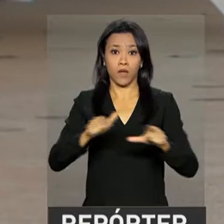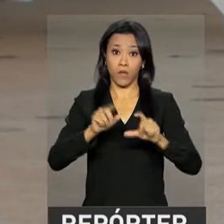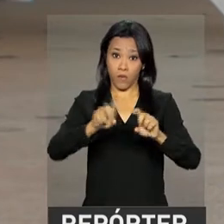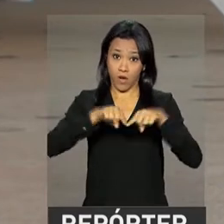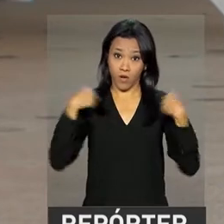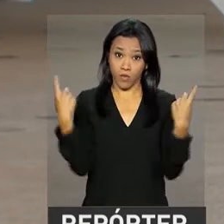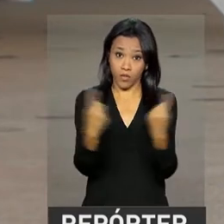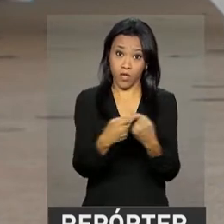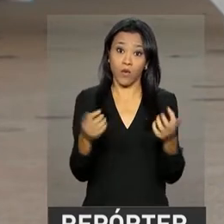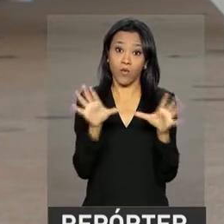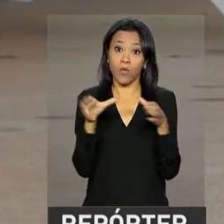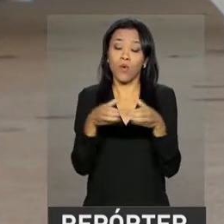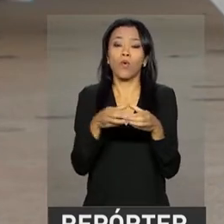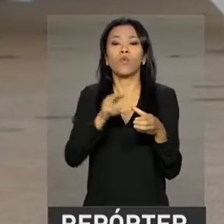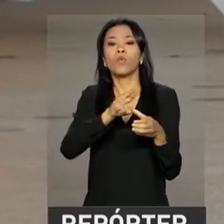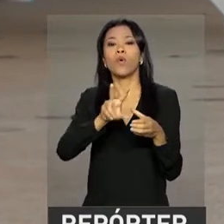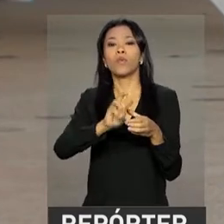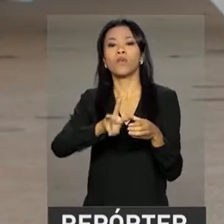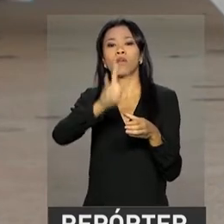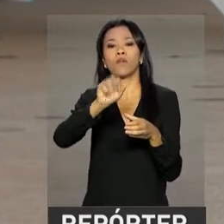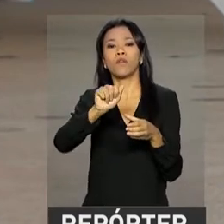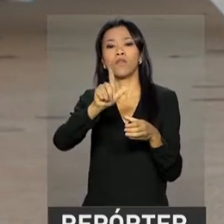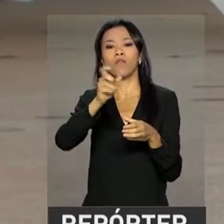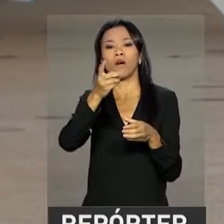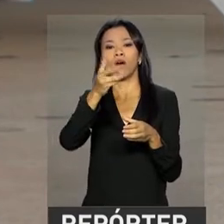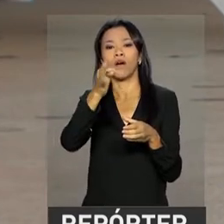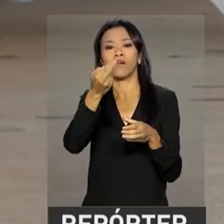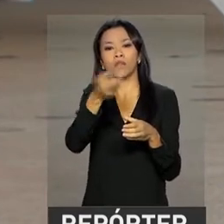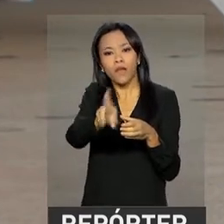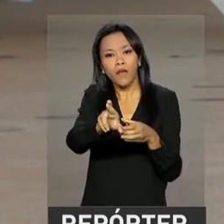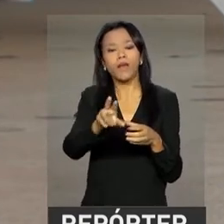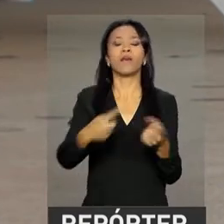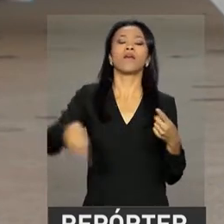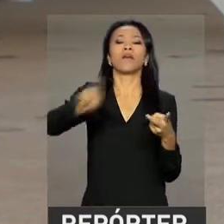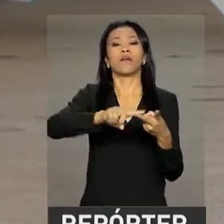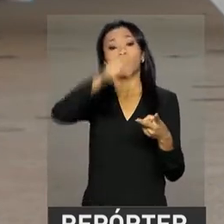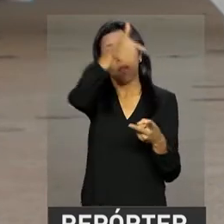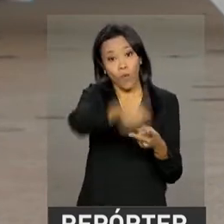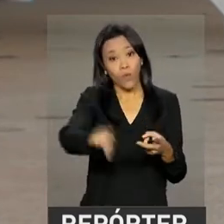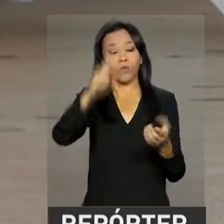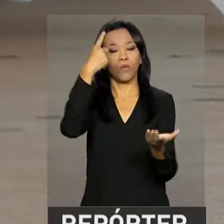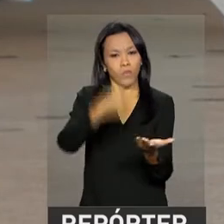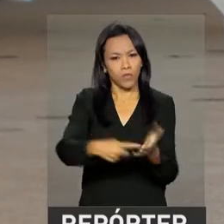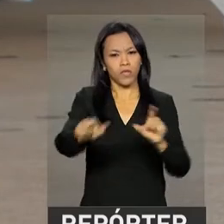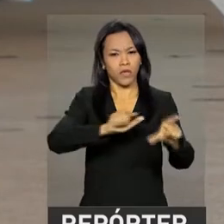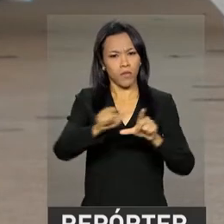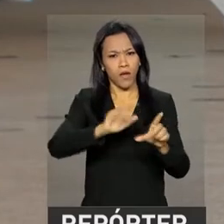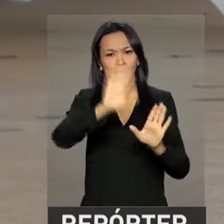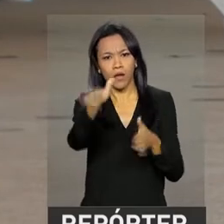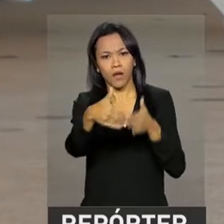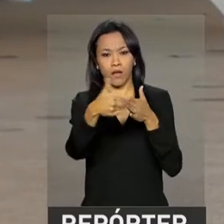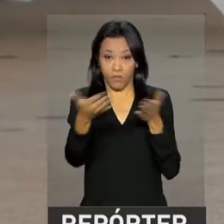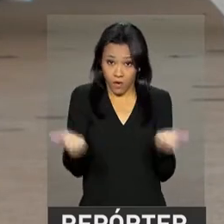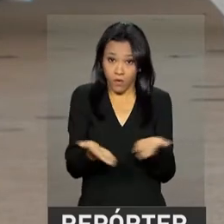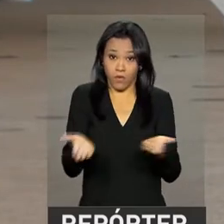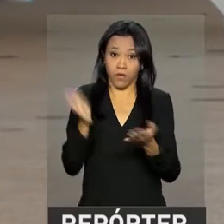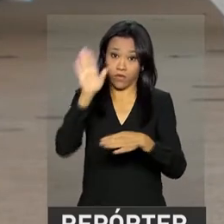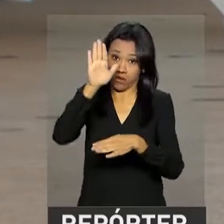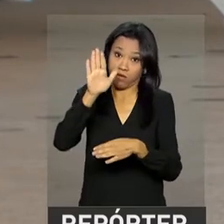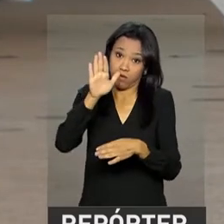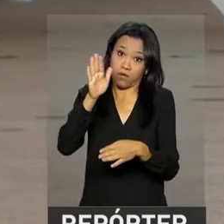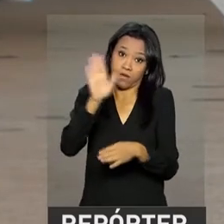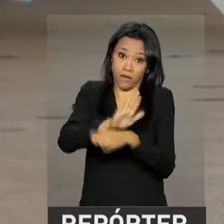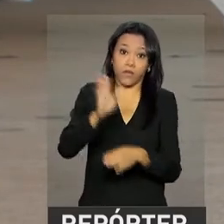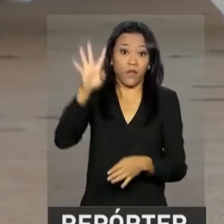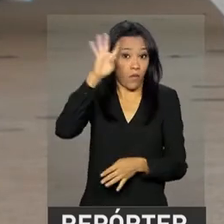Abril, abriu o Walter Longo e aí, no último compromisso previsto, por enquanto, na agenda do presidente Temer para essa quarta-feira, ele